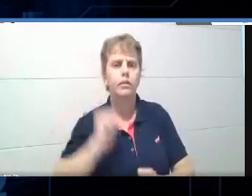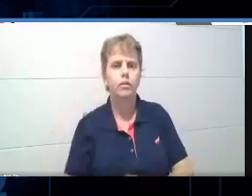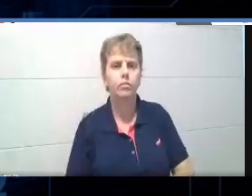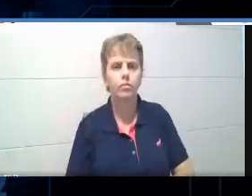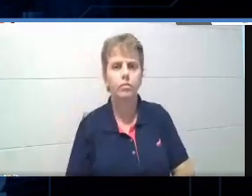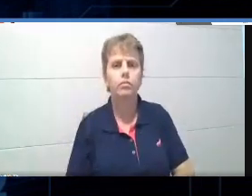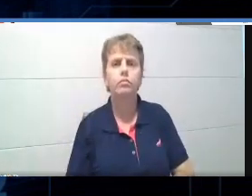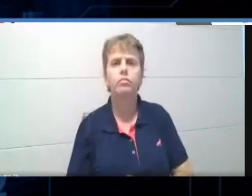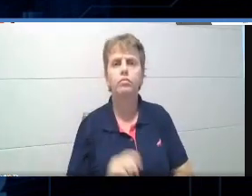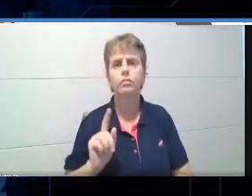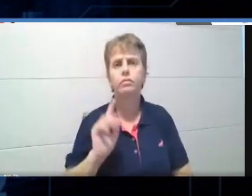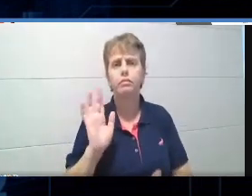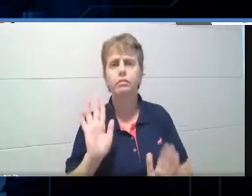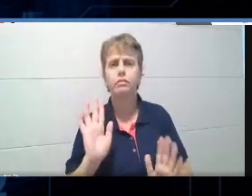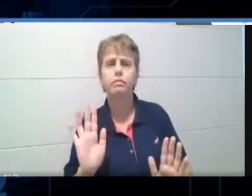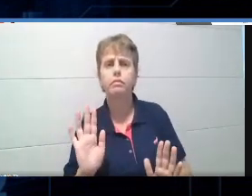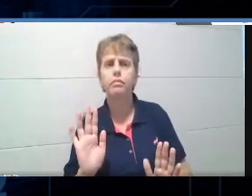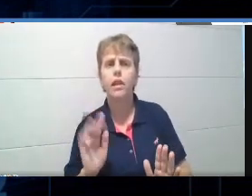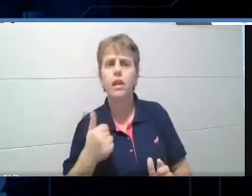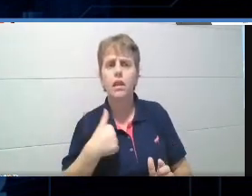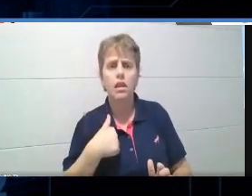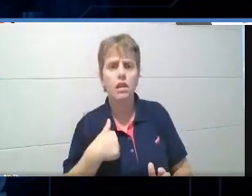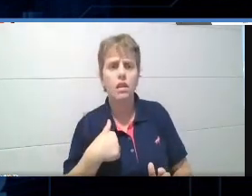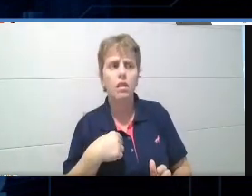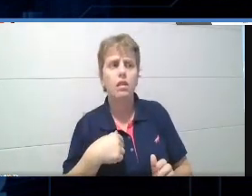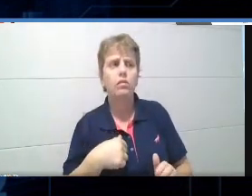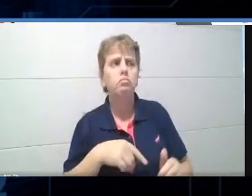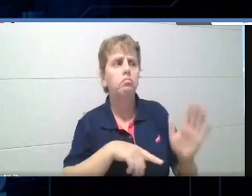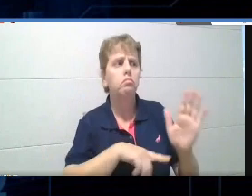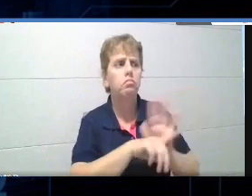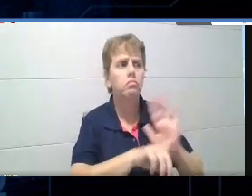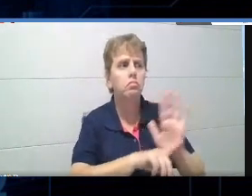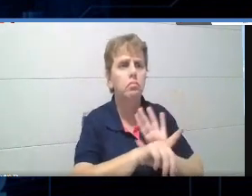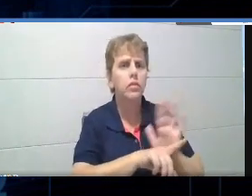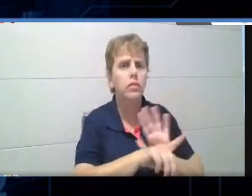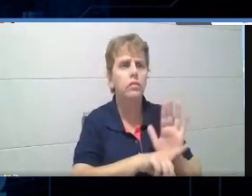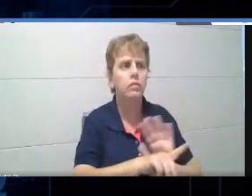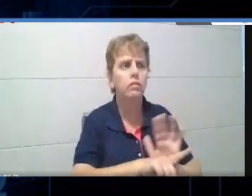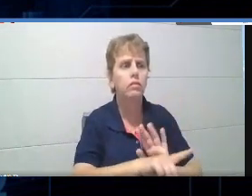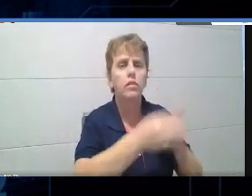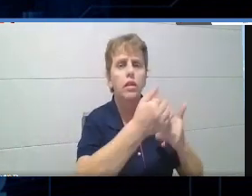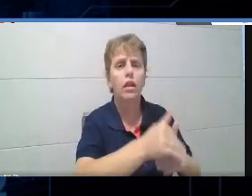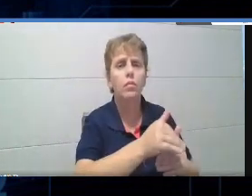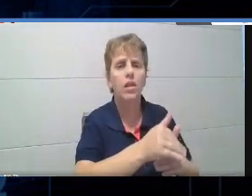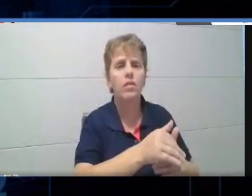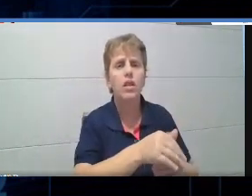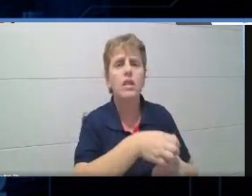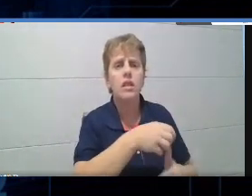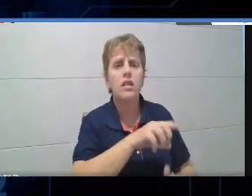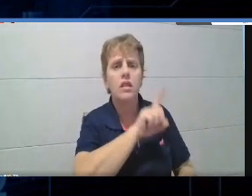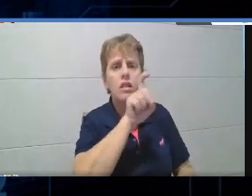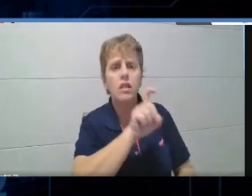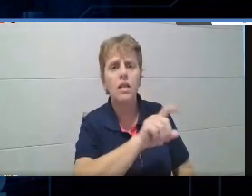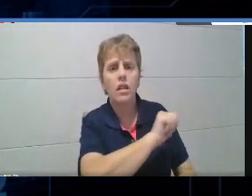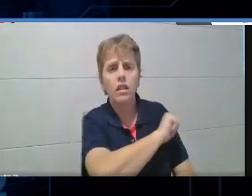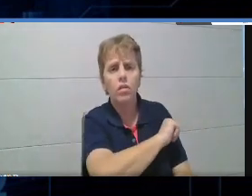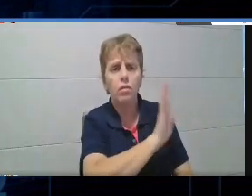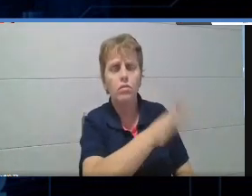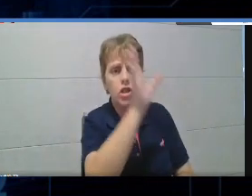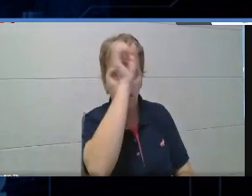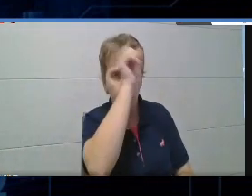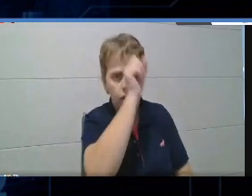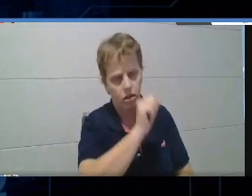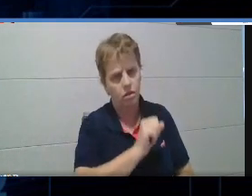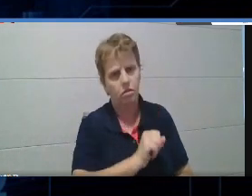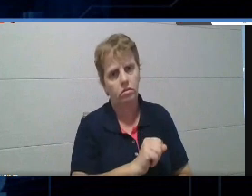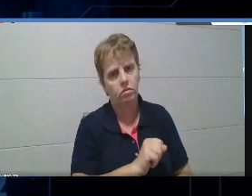cobrando do meu aluno, será que já é dele mesmo? É óbvio, né, que a gente tem aqui aquele fulaninho que não quer prestar atenção, aquele fulaninho